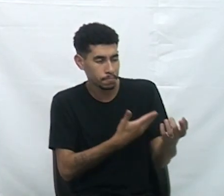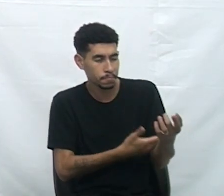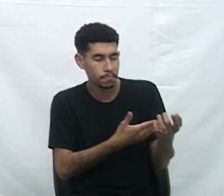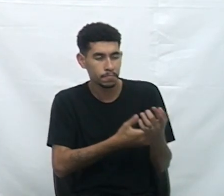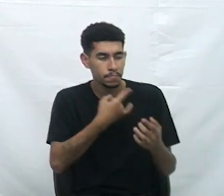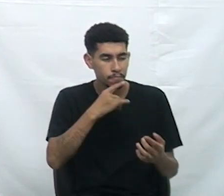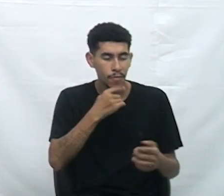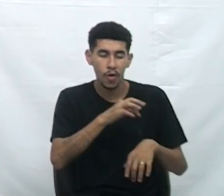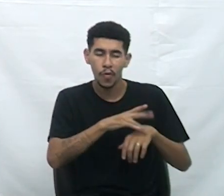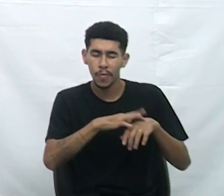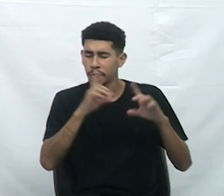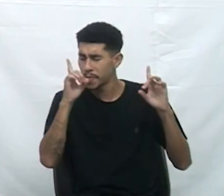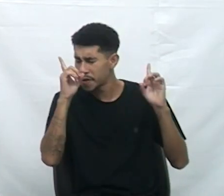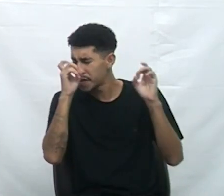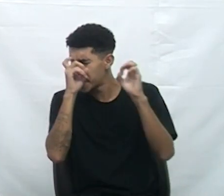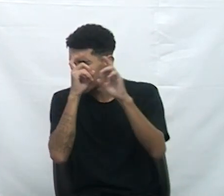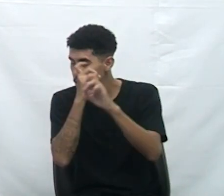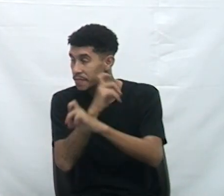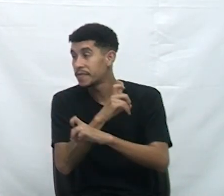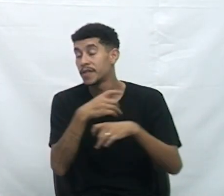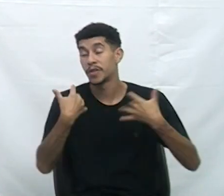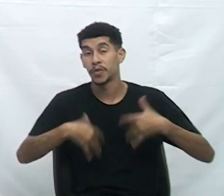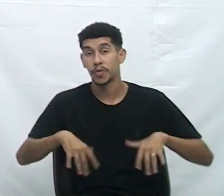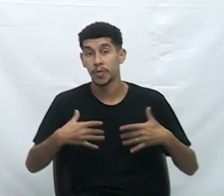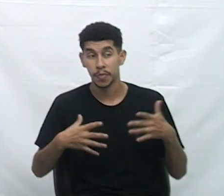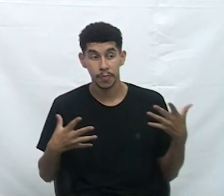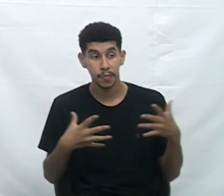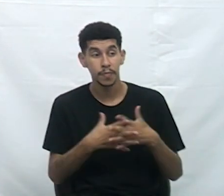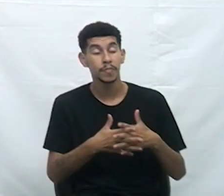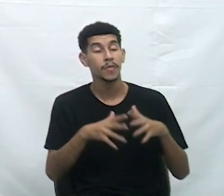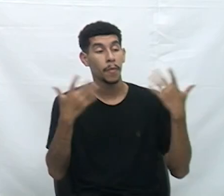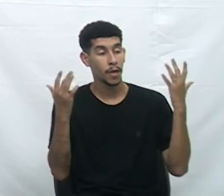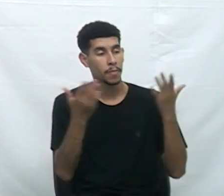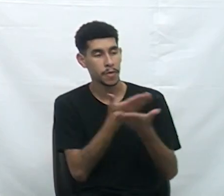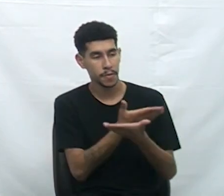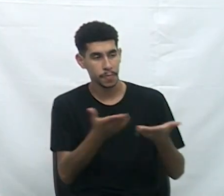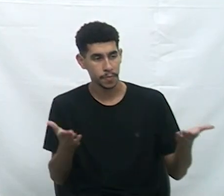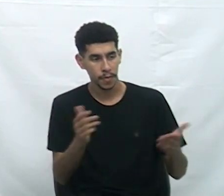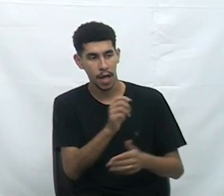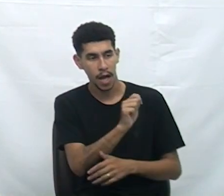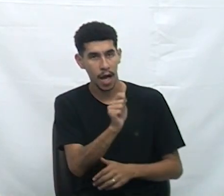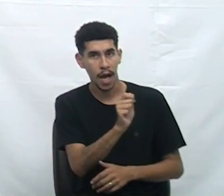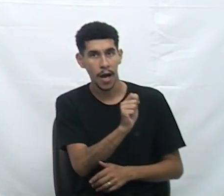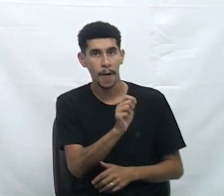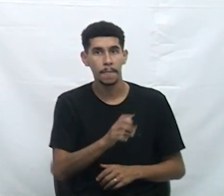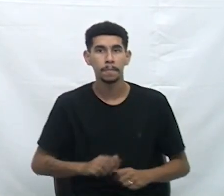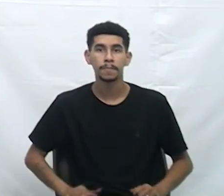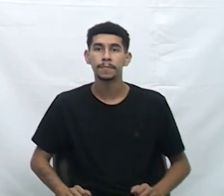tão difícil de ser vencida. Parabéns a todos de Alcoólicos Anônimos.